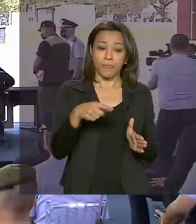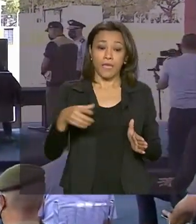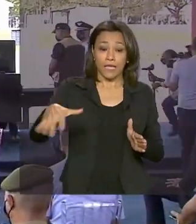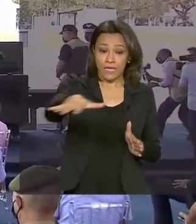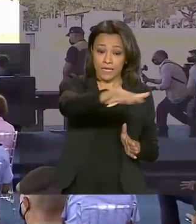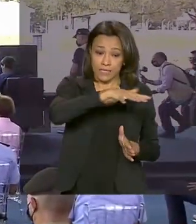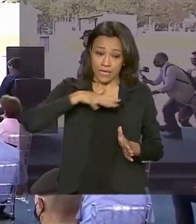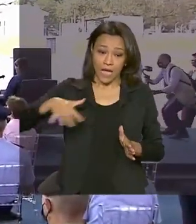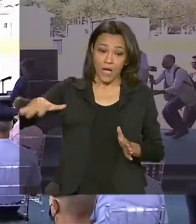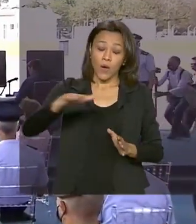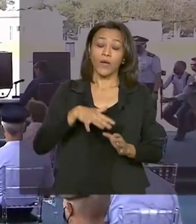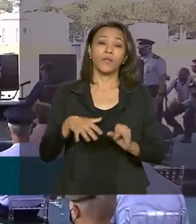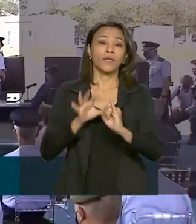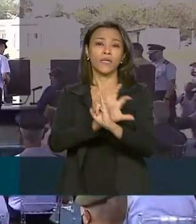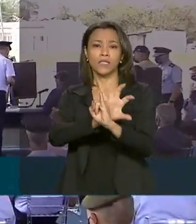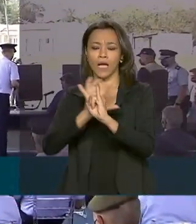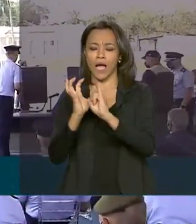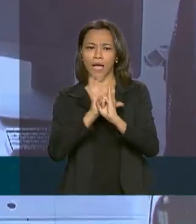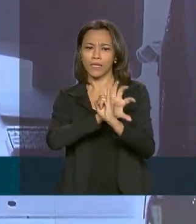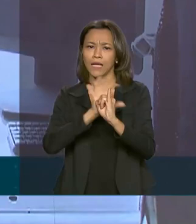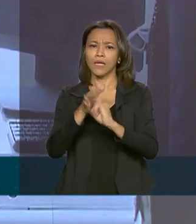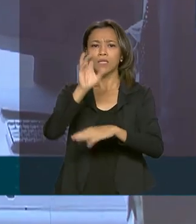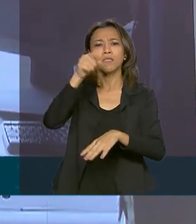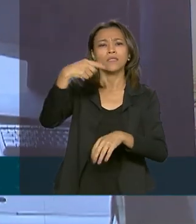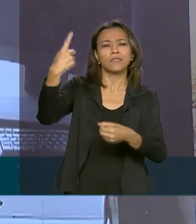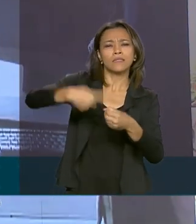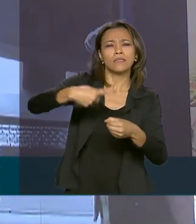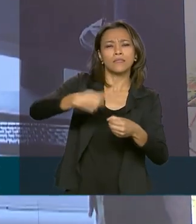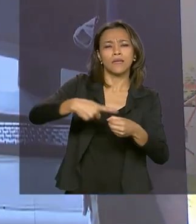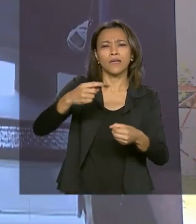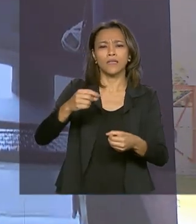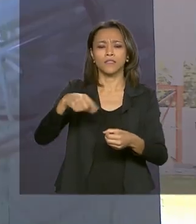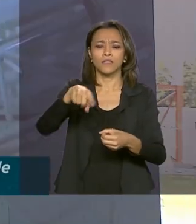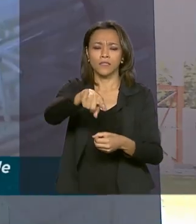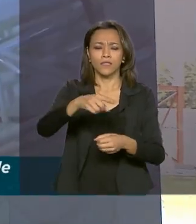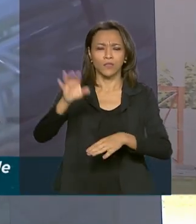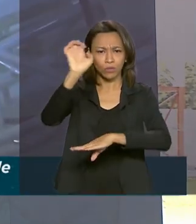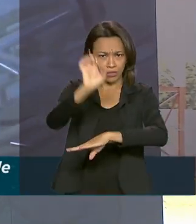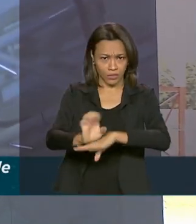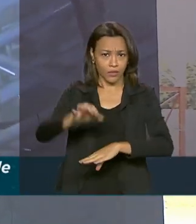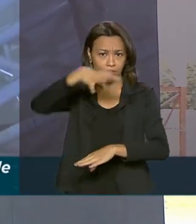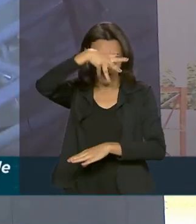da Estação Radar de Corumbá foi dado pelo presidente Jair Bolsonaro.